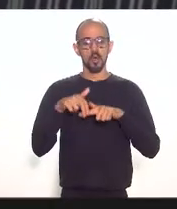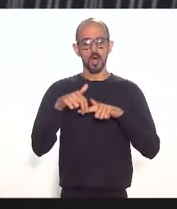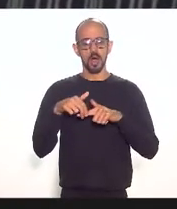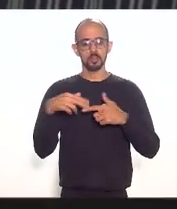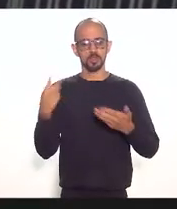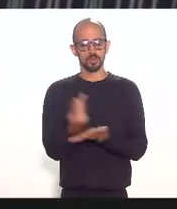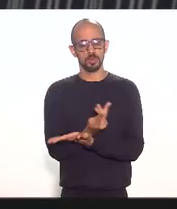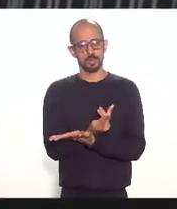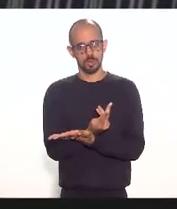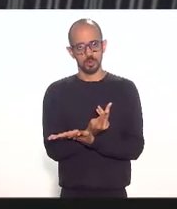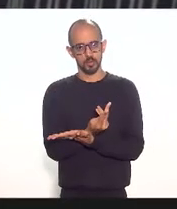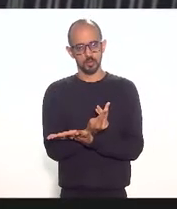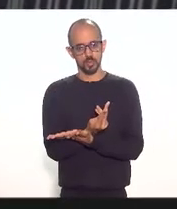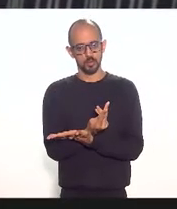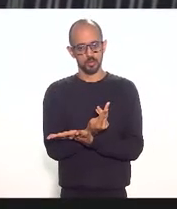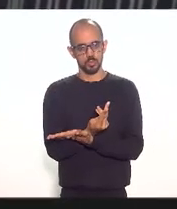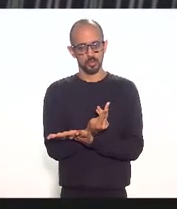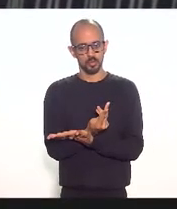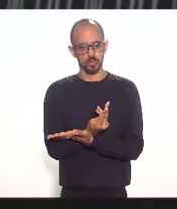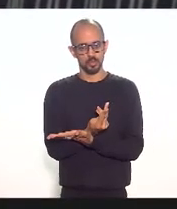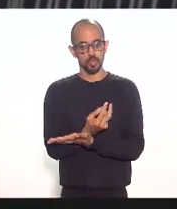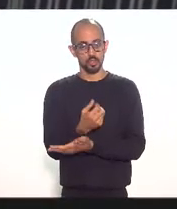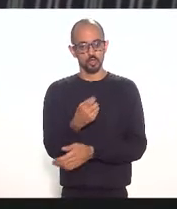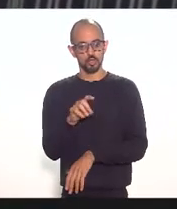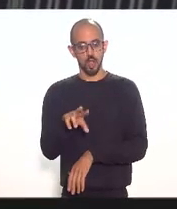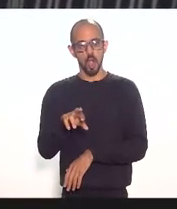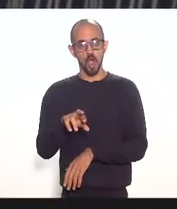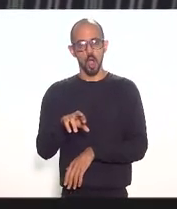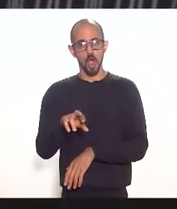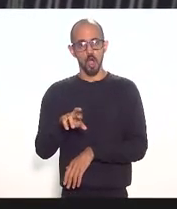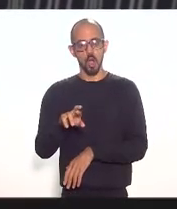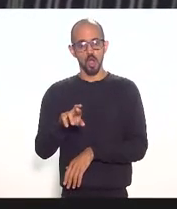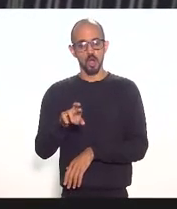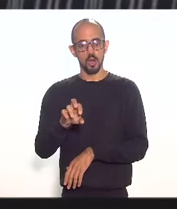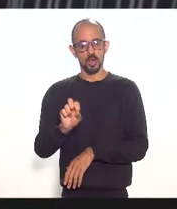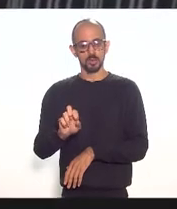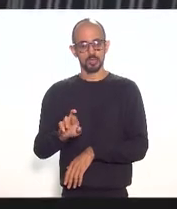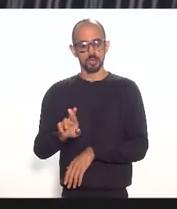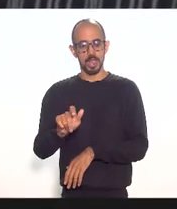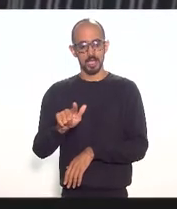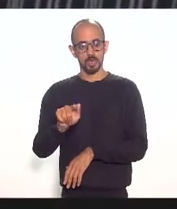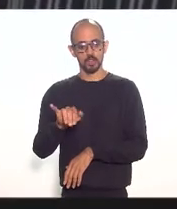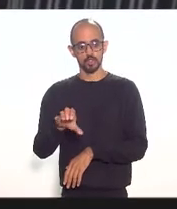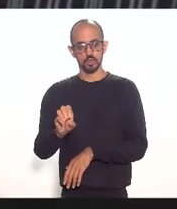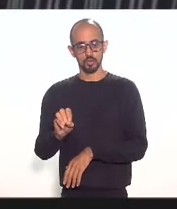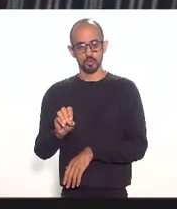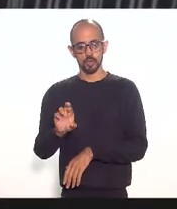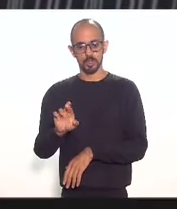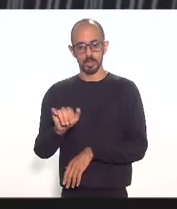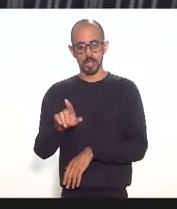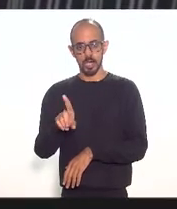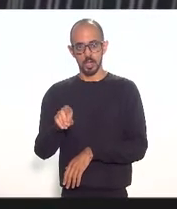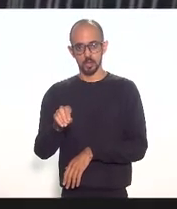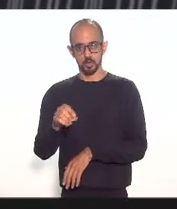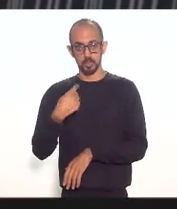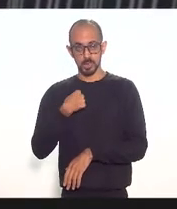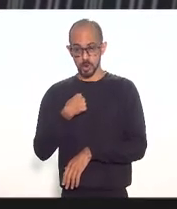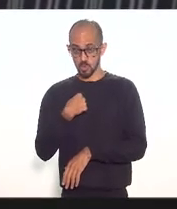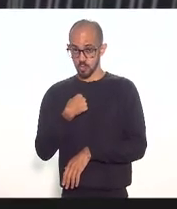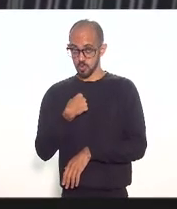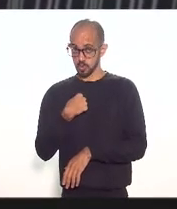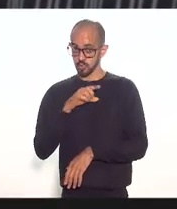que daquela época só Sérgio Ricardo e eu que estamos aqui que éramos do Estado tratando dessa questão